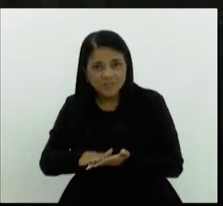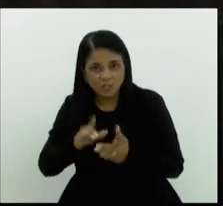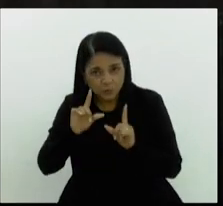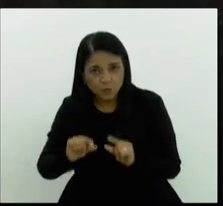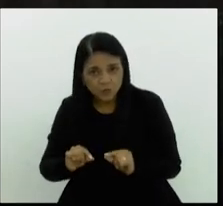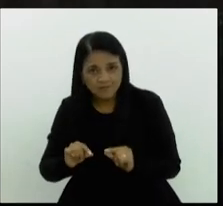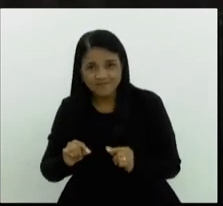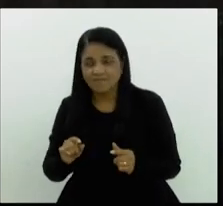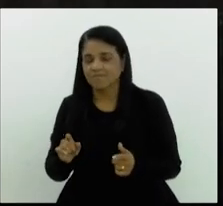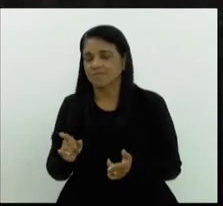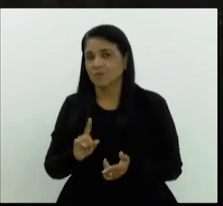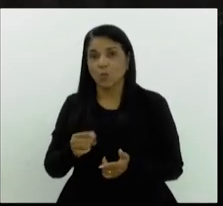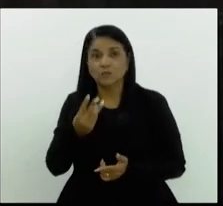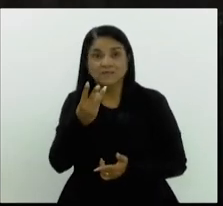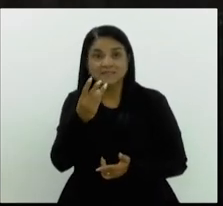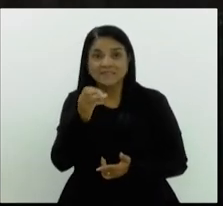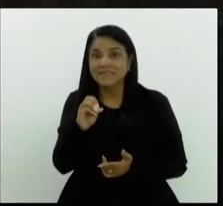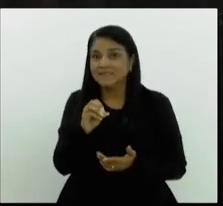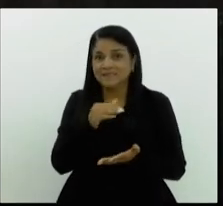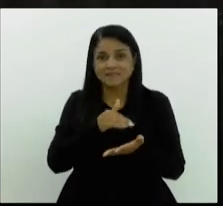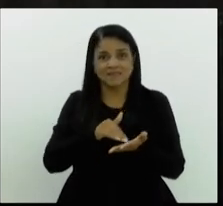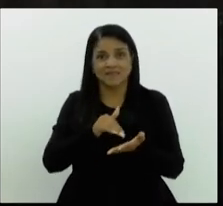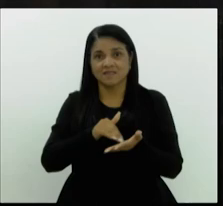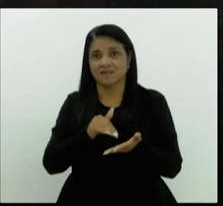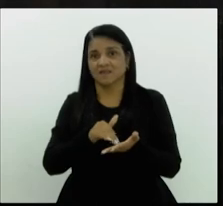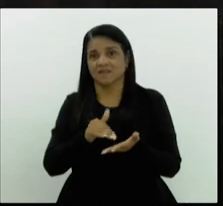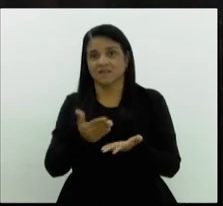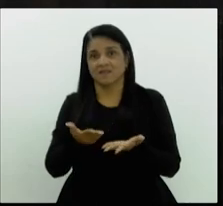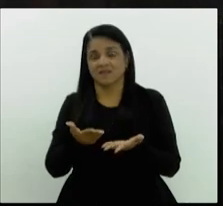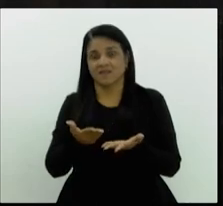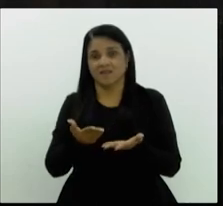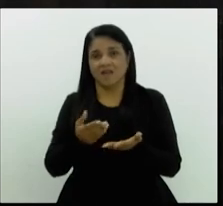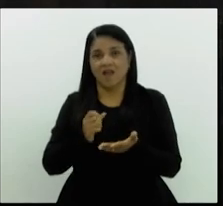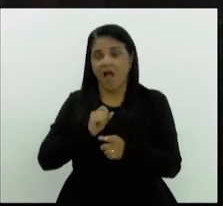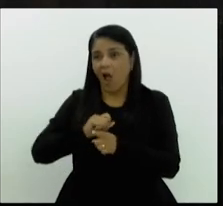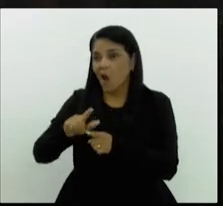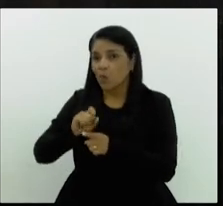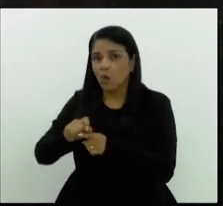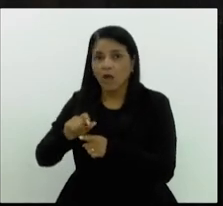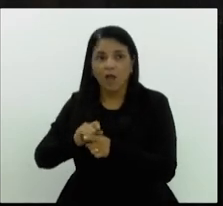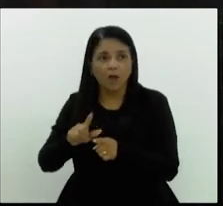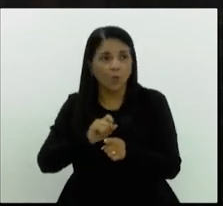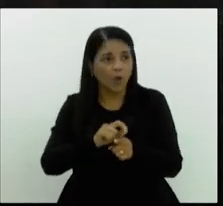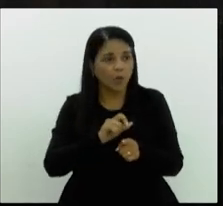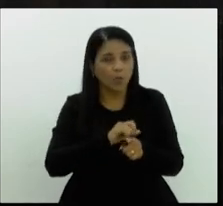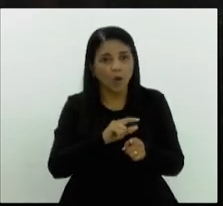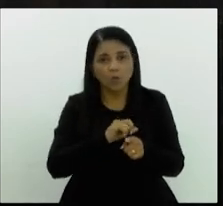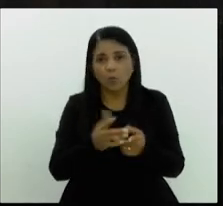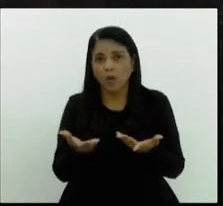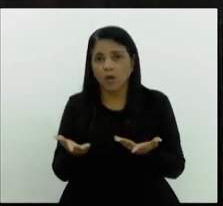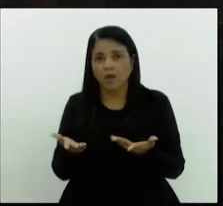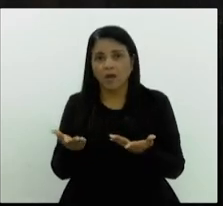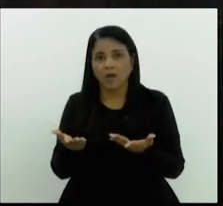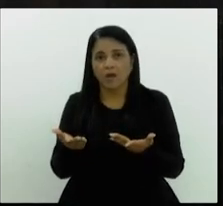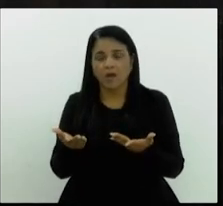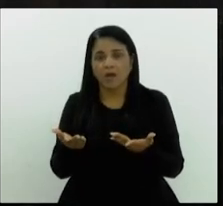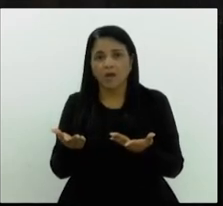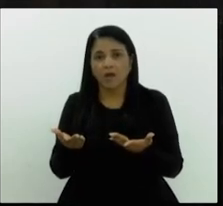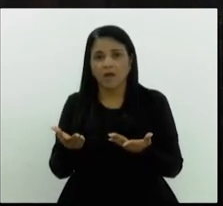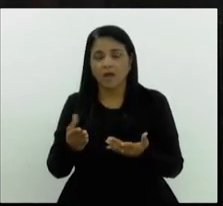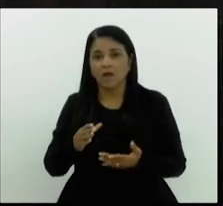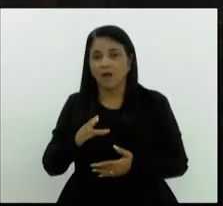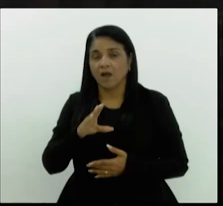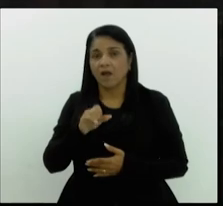Trinta secretarias, todo mundo alugando tudo, ocupando cargos